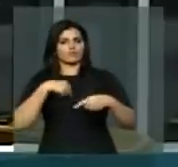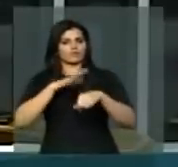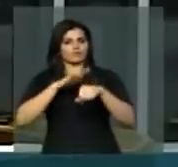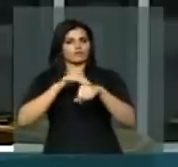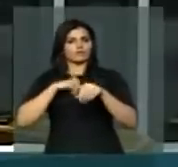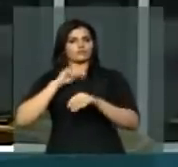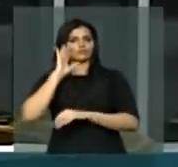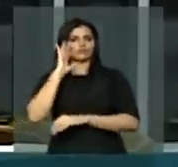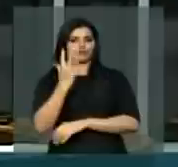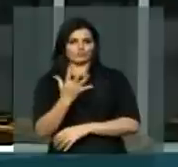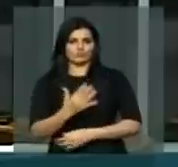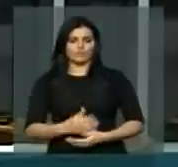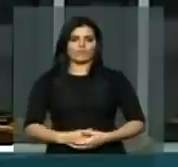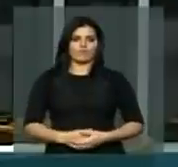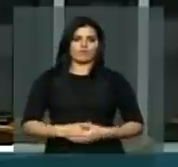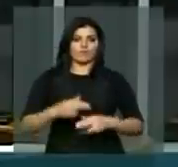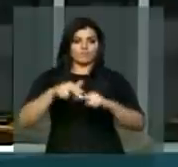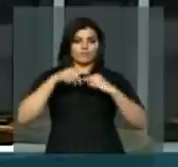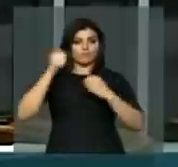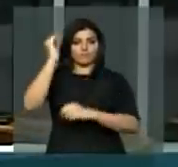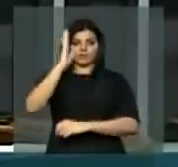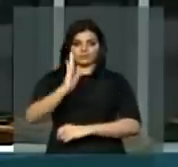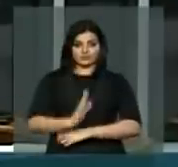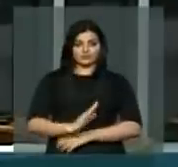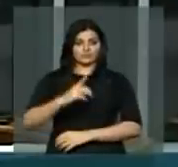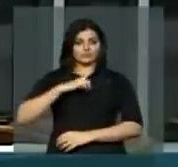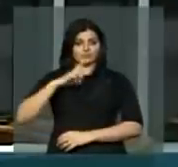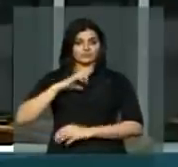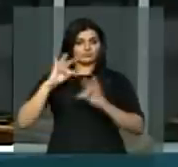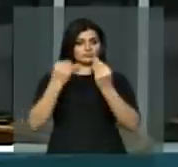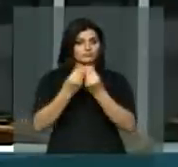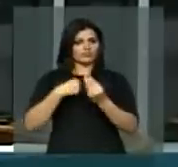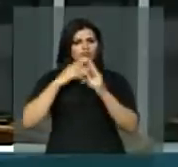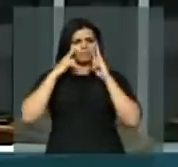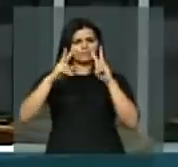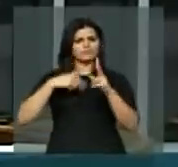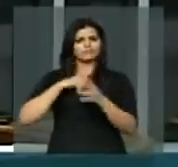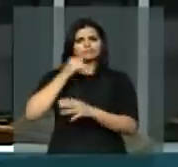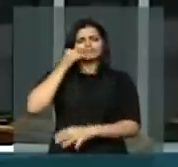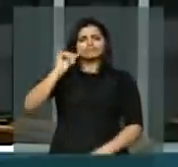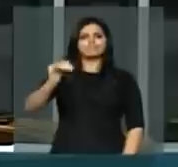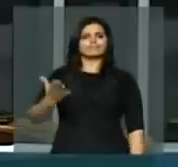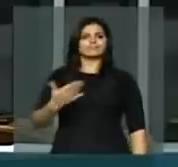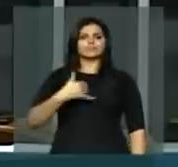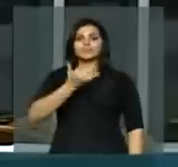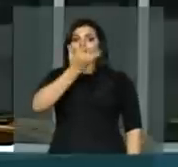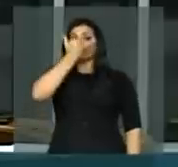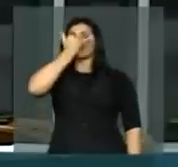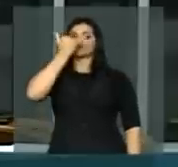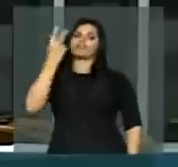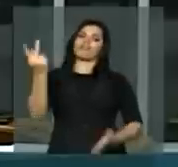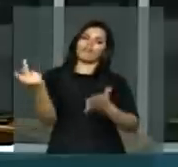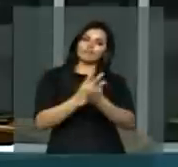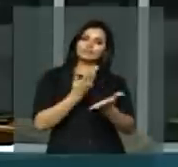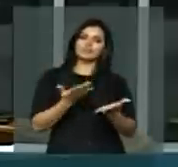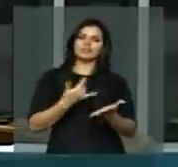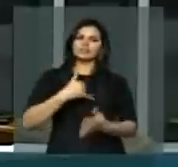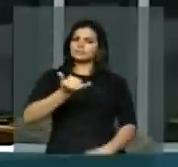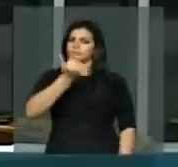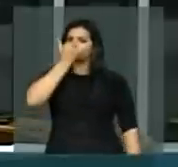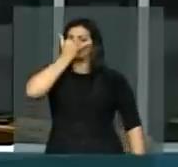encaminhamentos para que o Brasil não assista uma tragédia, não